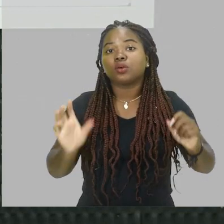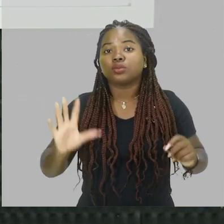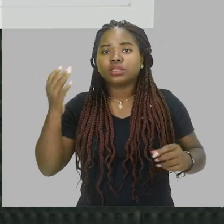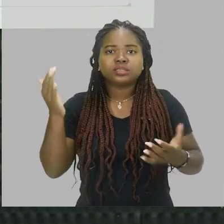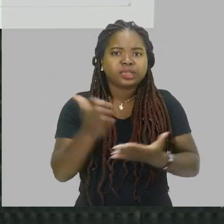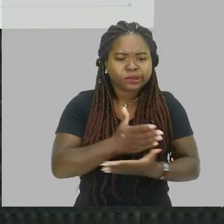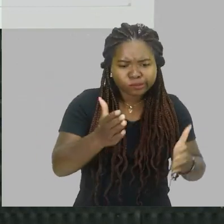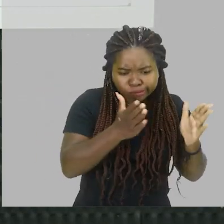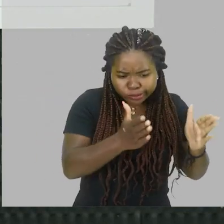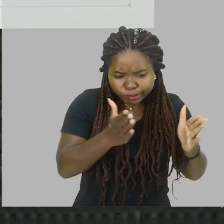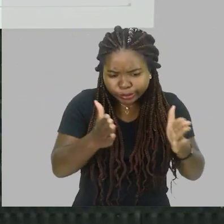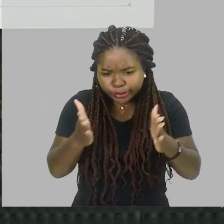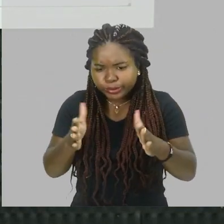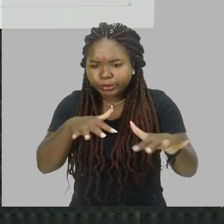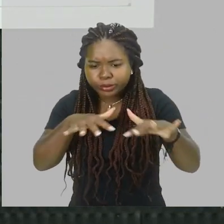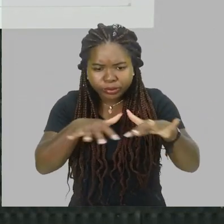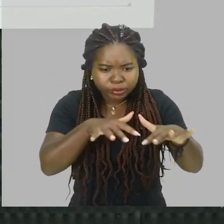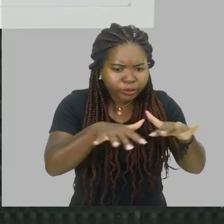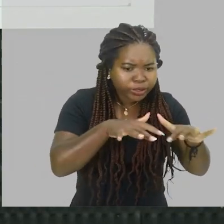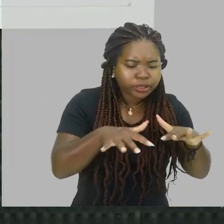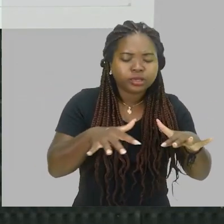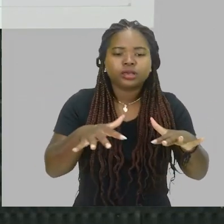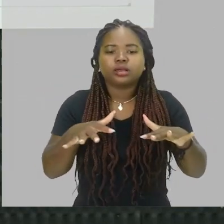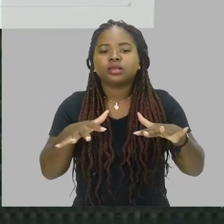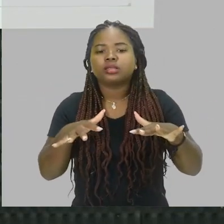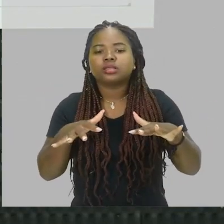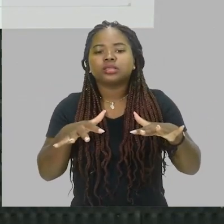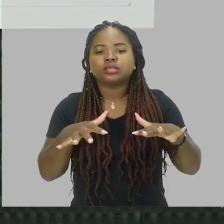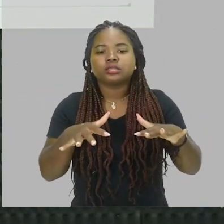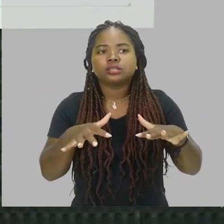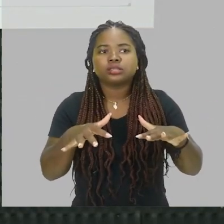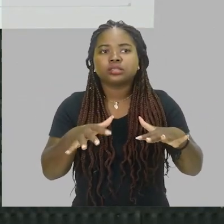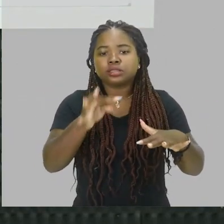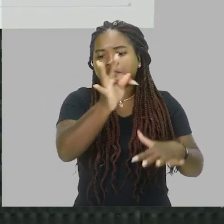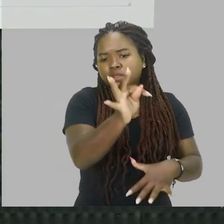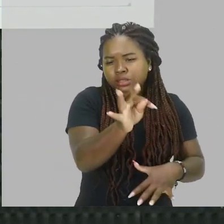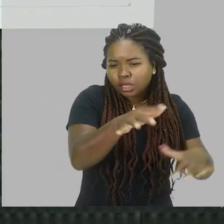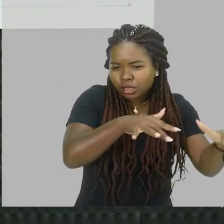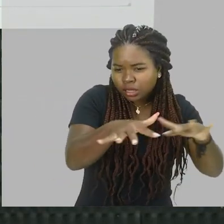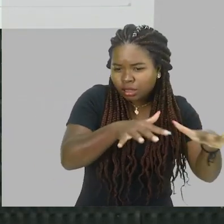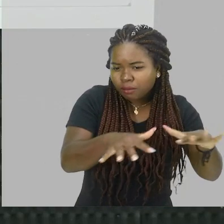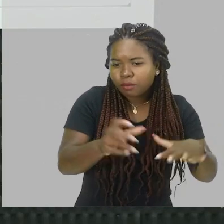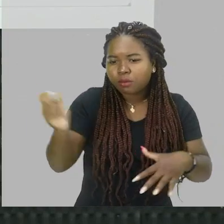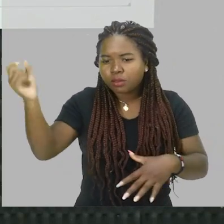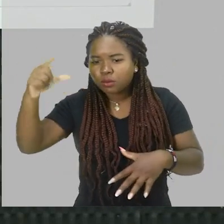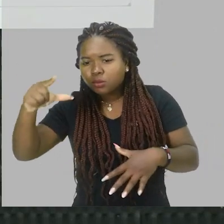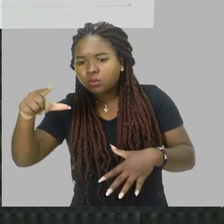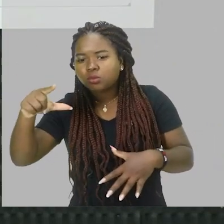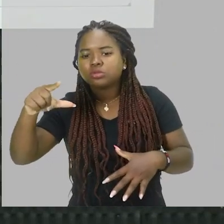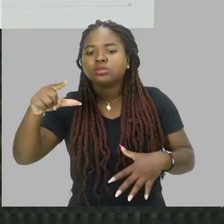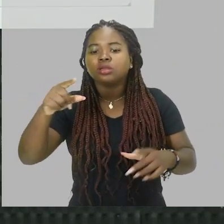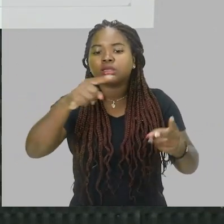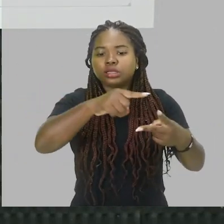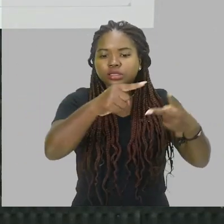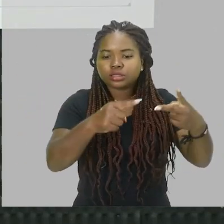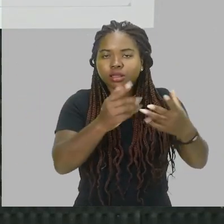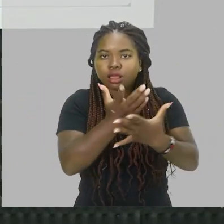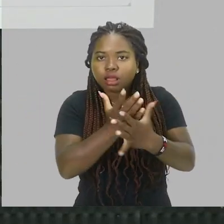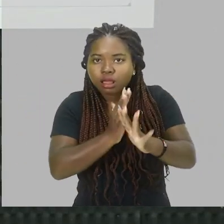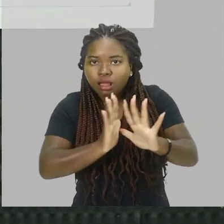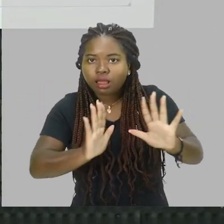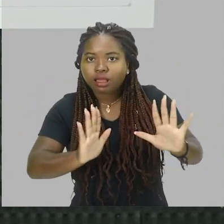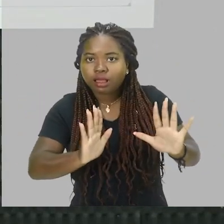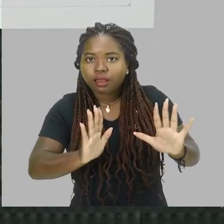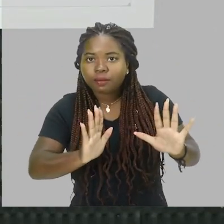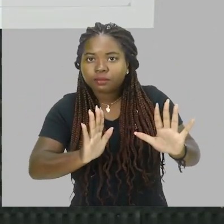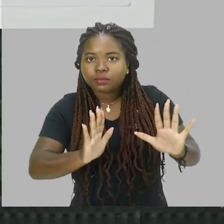em que a Terra está em movimento em torno do Sol, e esse ângulo ele vai sumir. Então